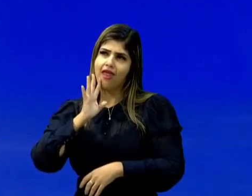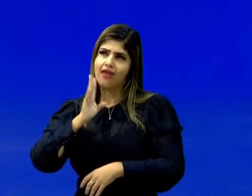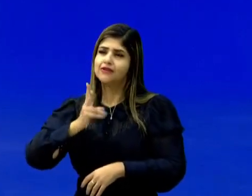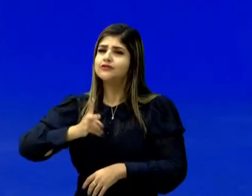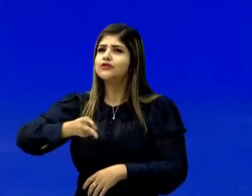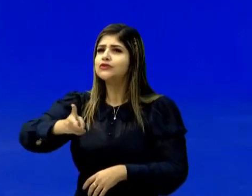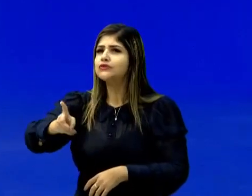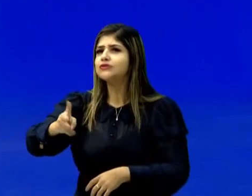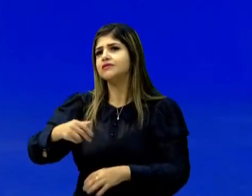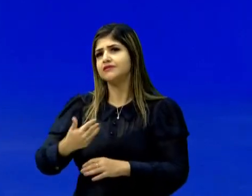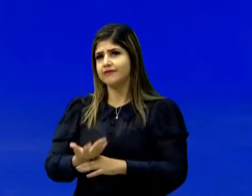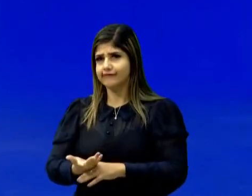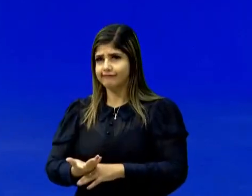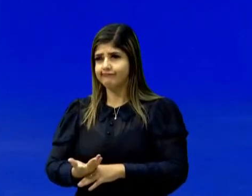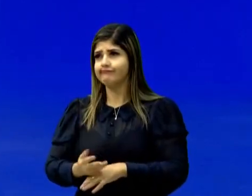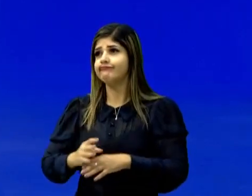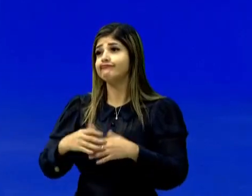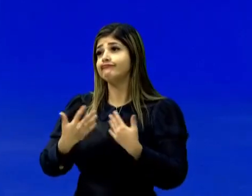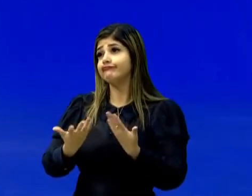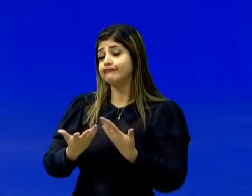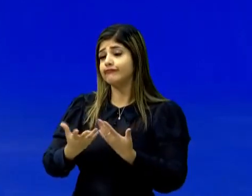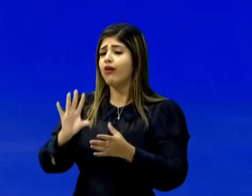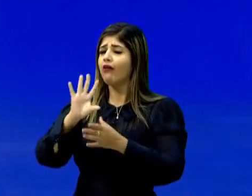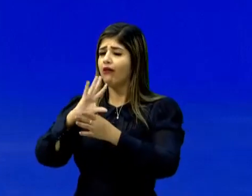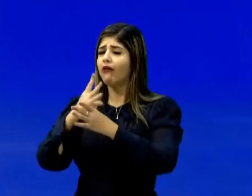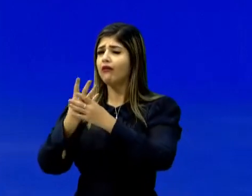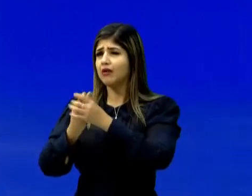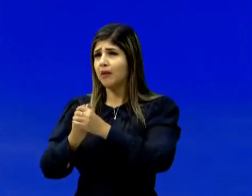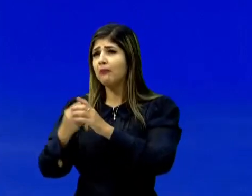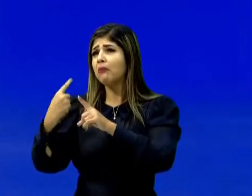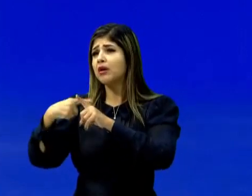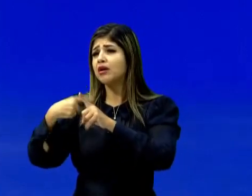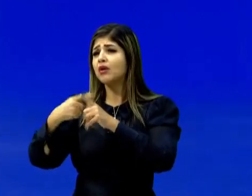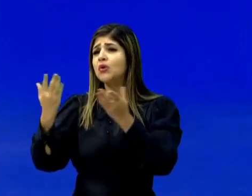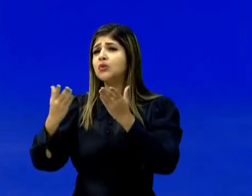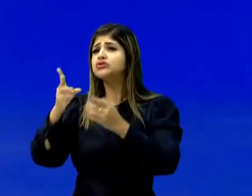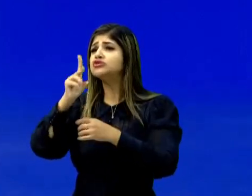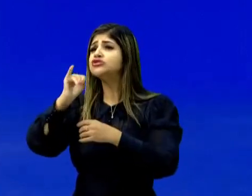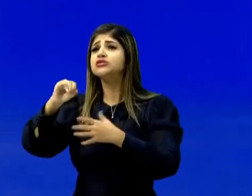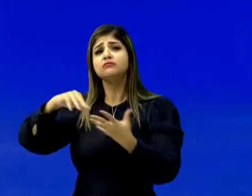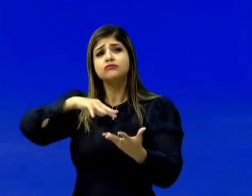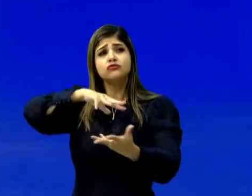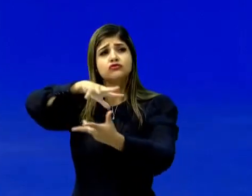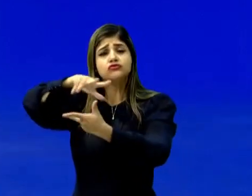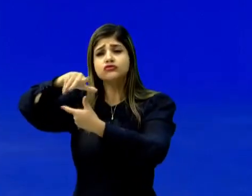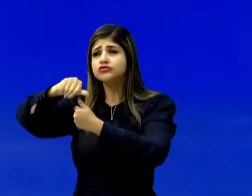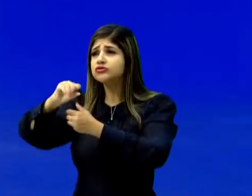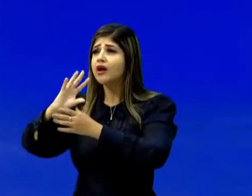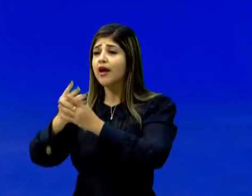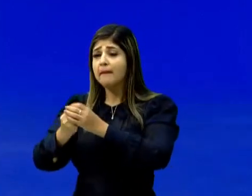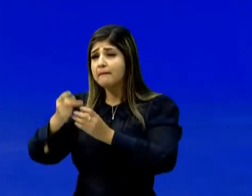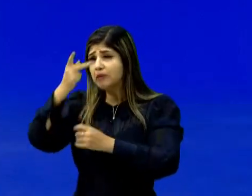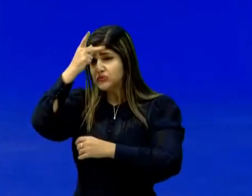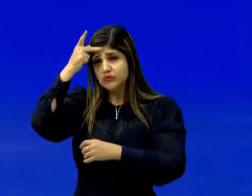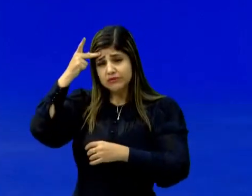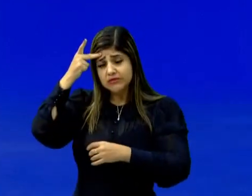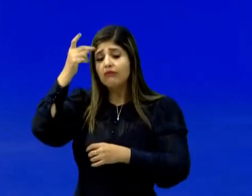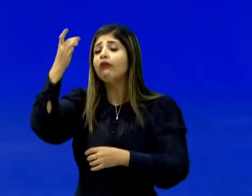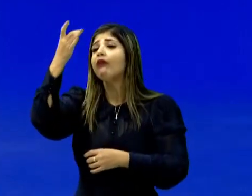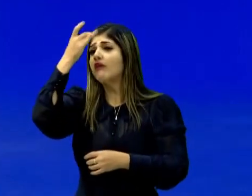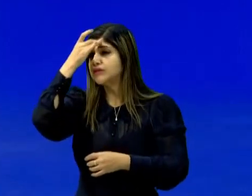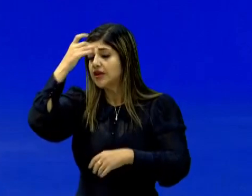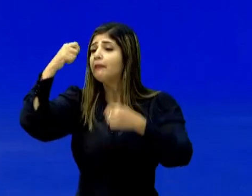continuidade nessa questão do meio ambiente, que é o dia mundial do meio ambiente. Onde o homem tem que ter a consciência de que nós